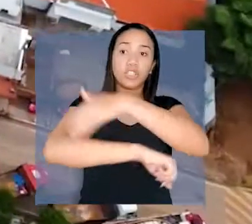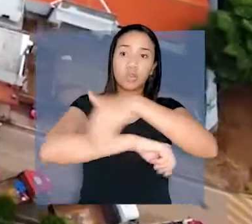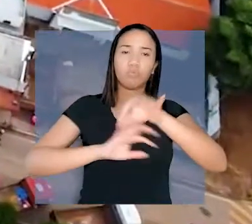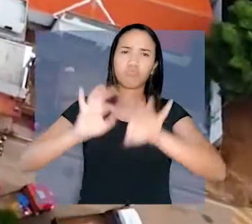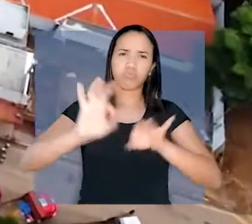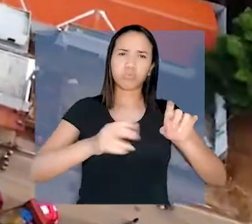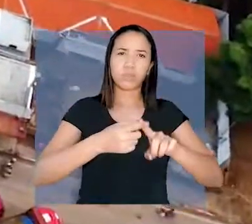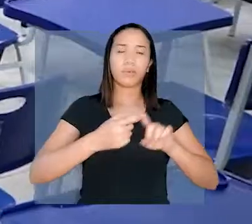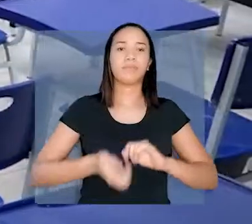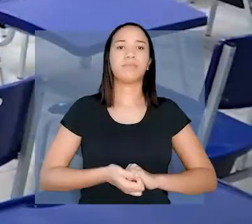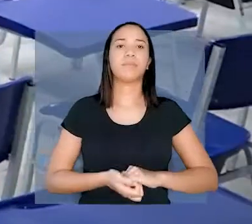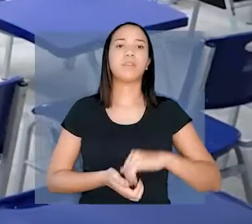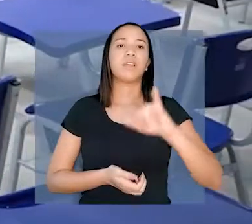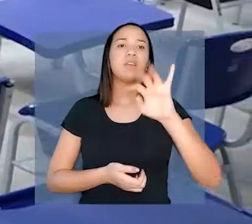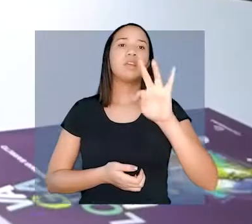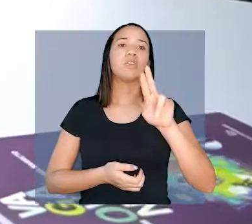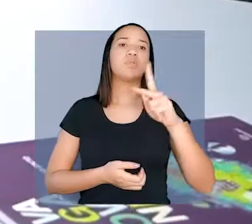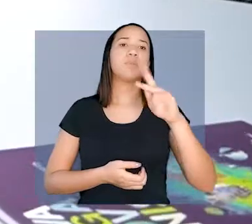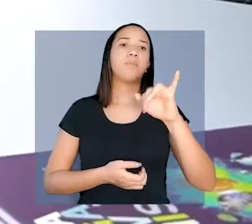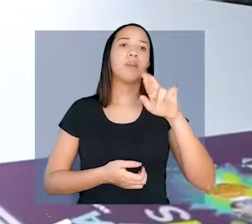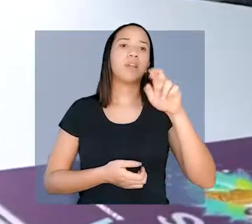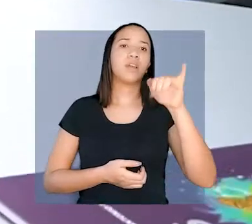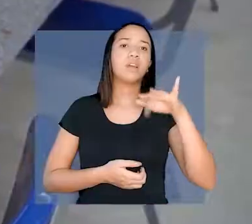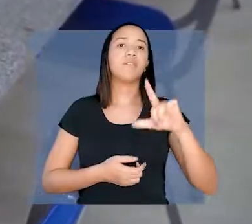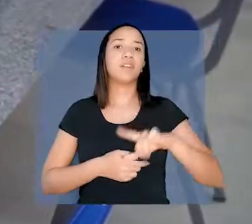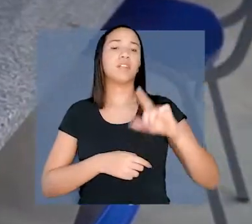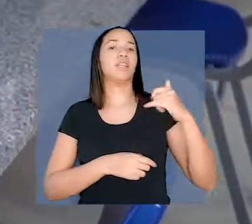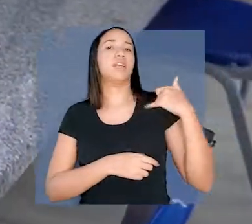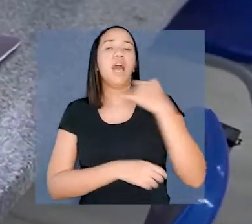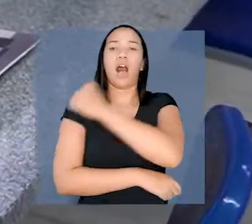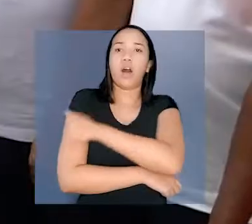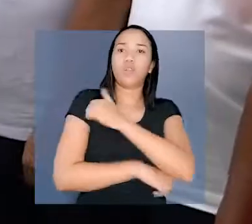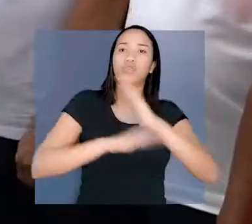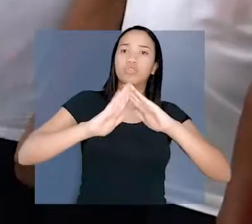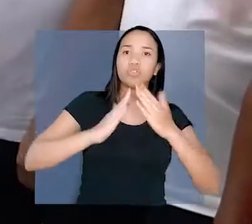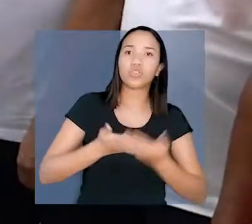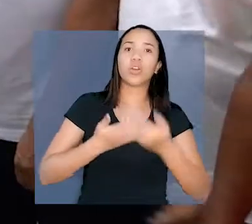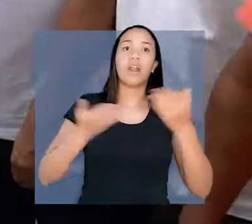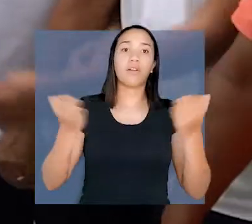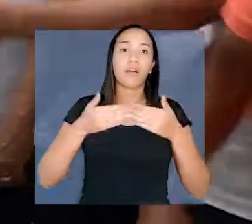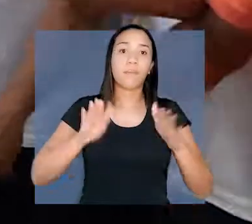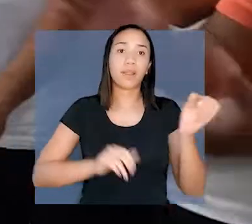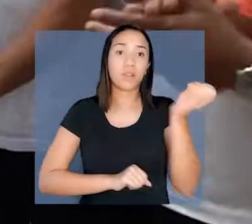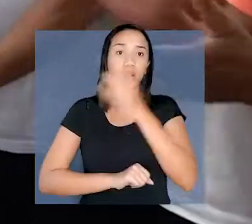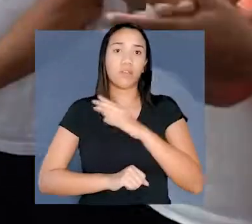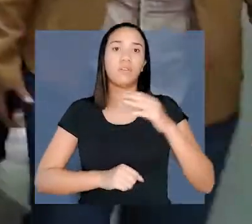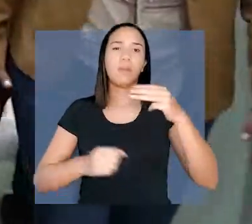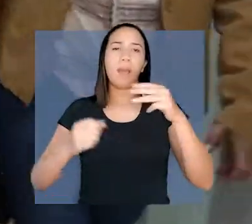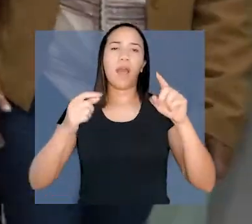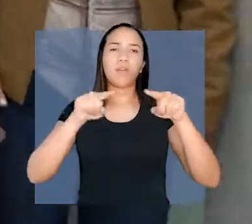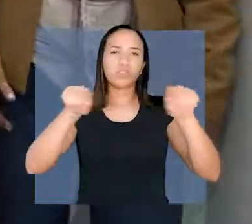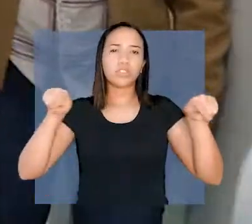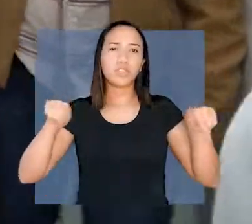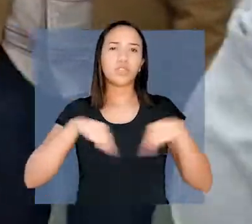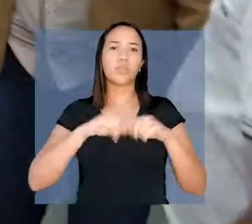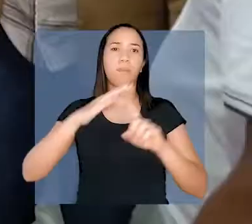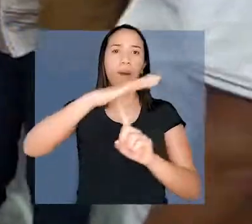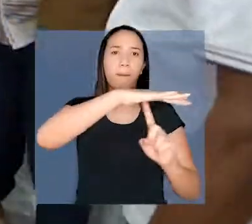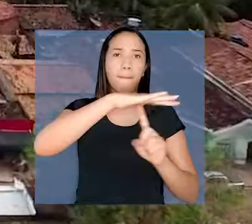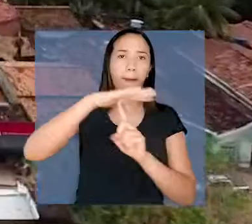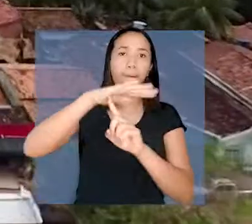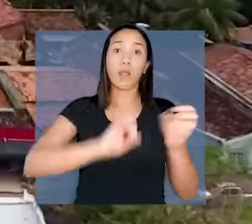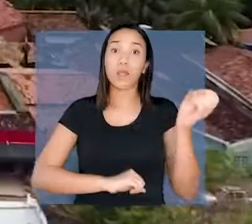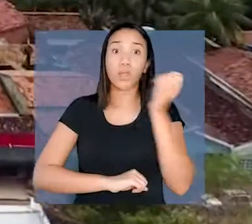Em Tupiranga, mais de mil alunos receberam reconstruída a Escola Albertina Barreiros. O mercado municipal com 47 boxes foi entregue à